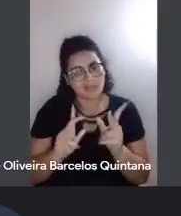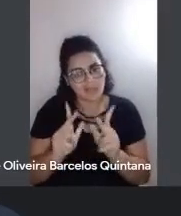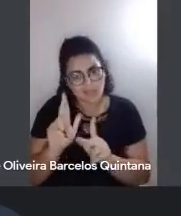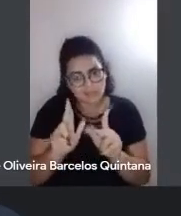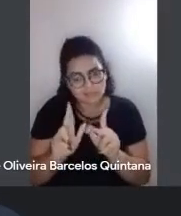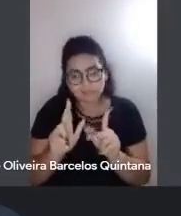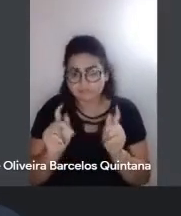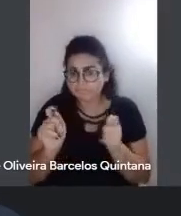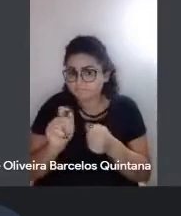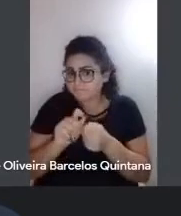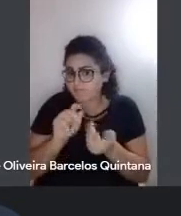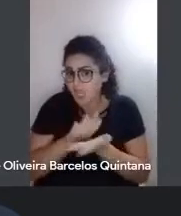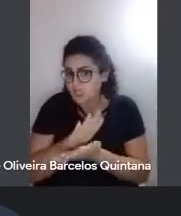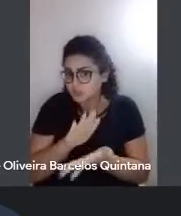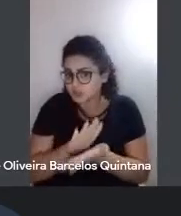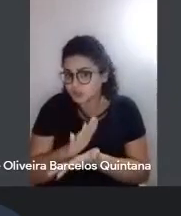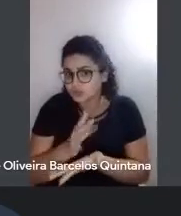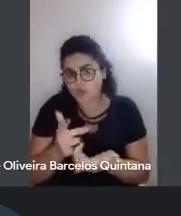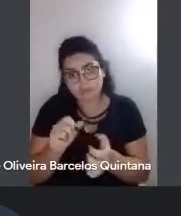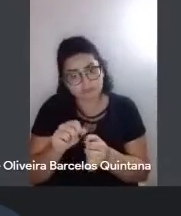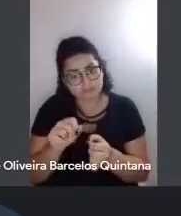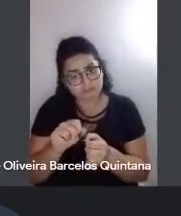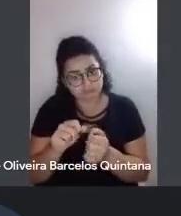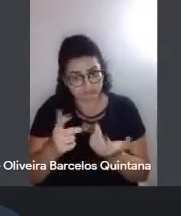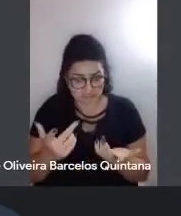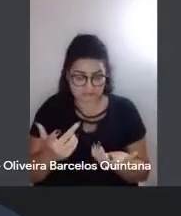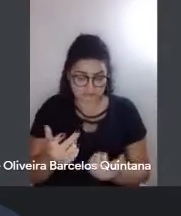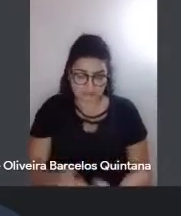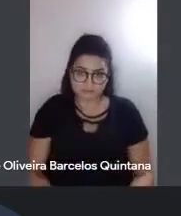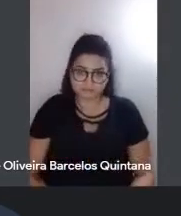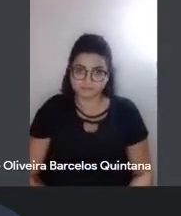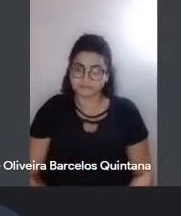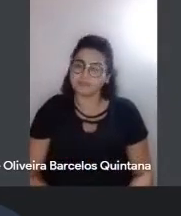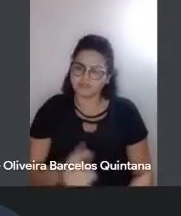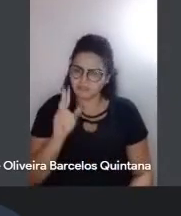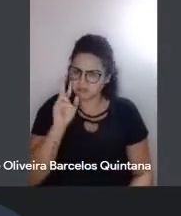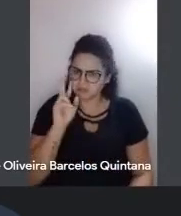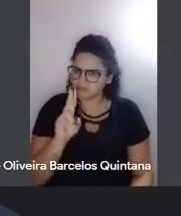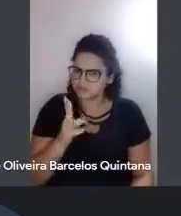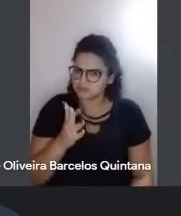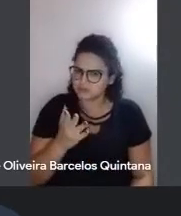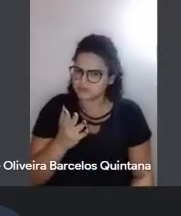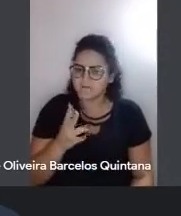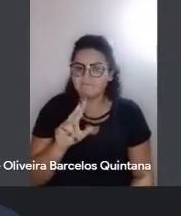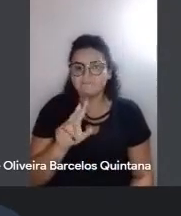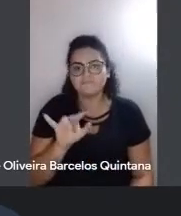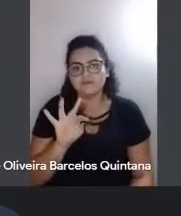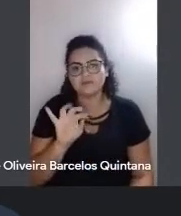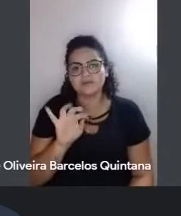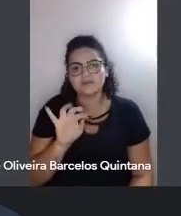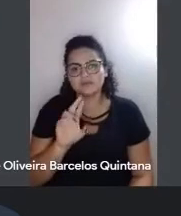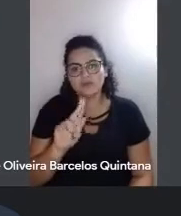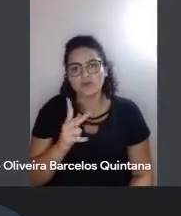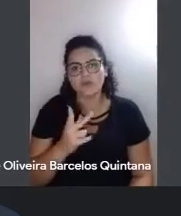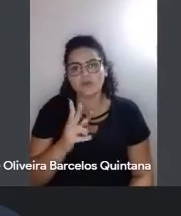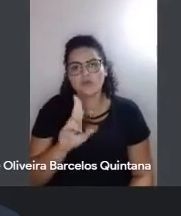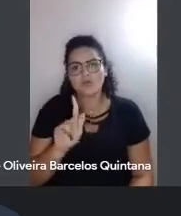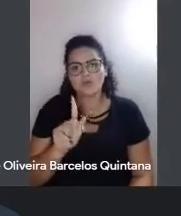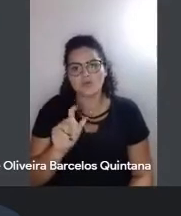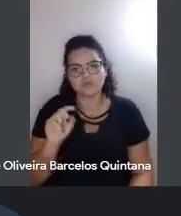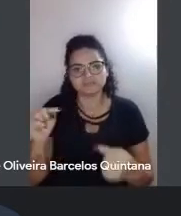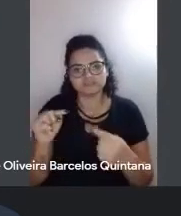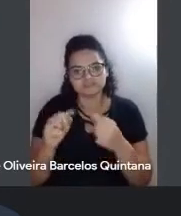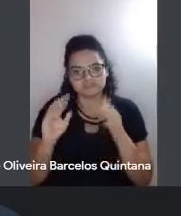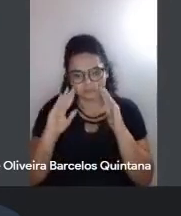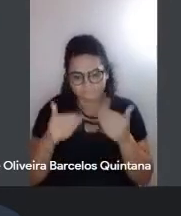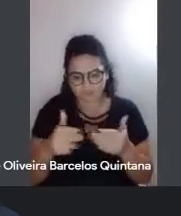isso, né? Assim, de trazer, assim... Por exemplo, eu já vi, assim, assim, Vitor Hugo para as crianças, né? Assim,